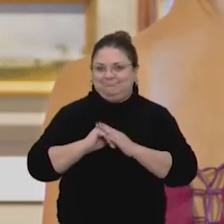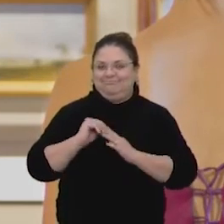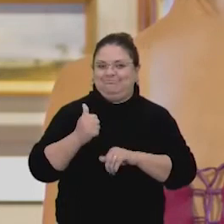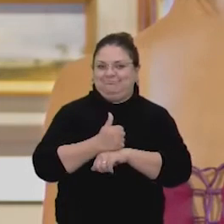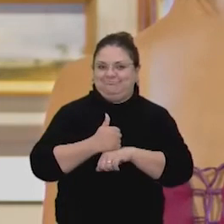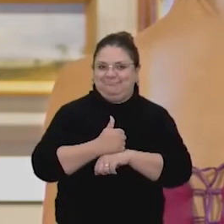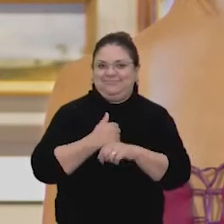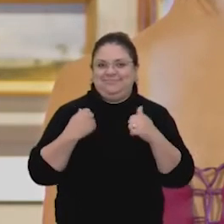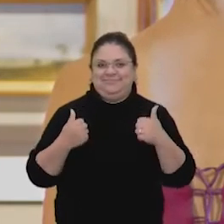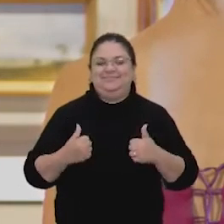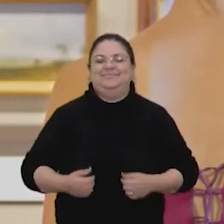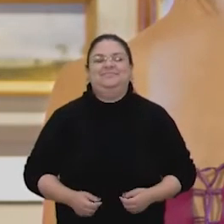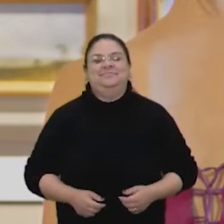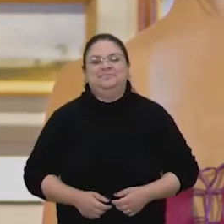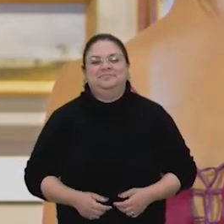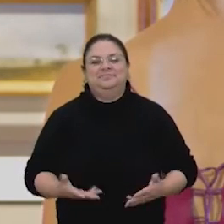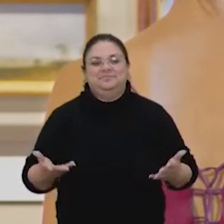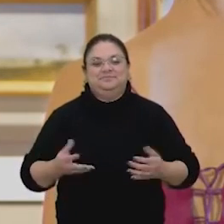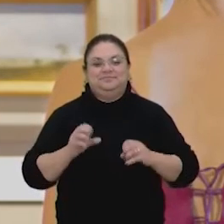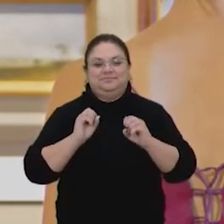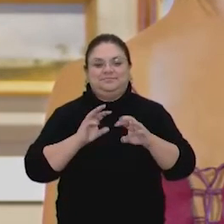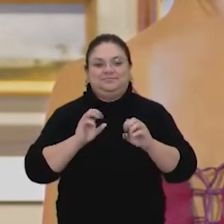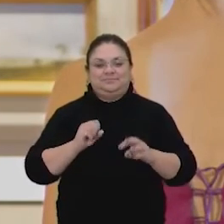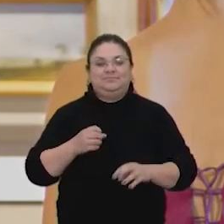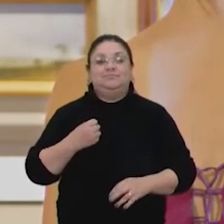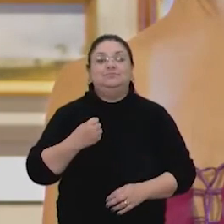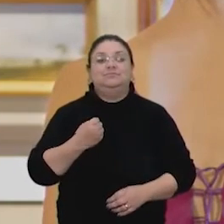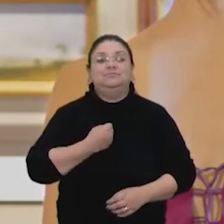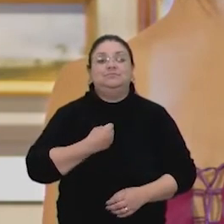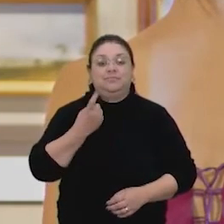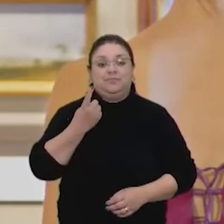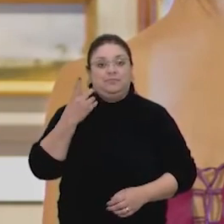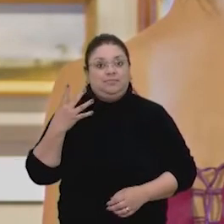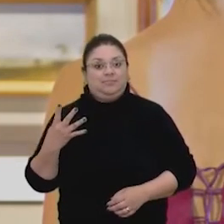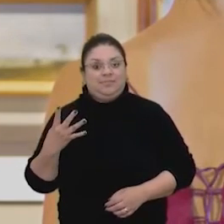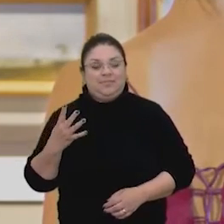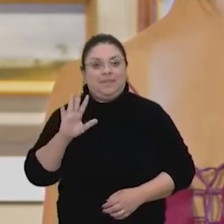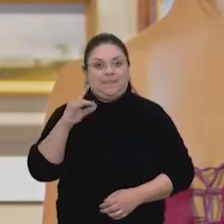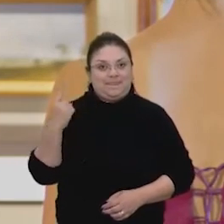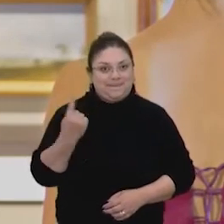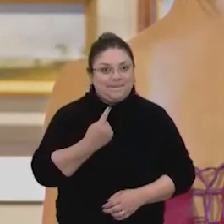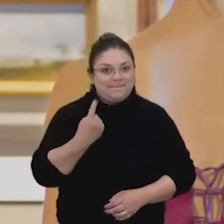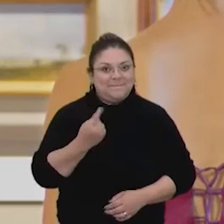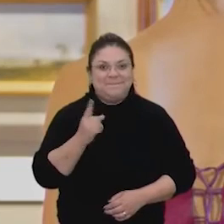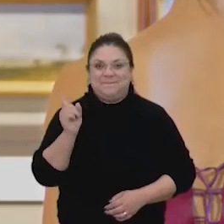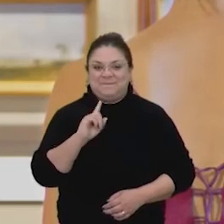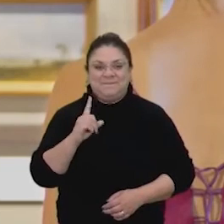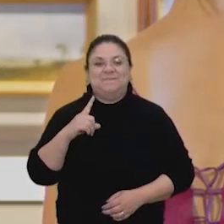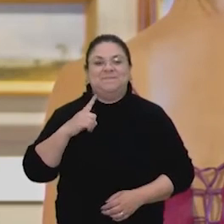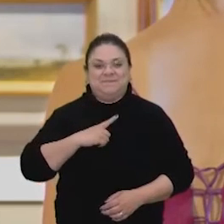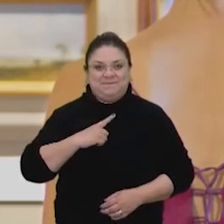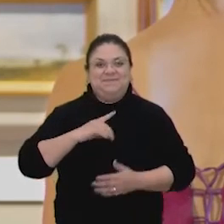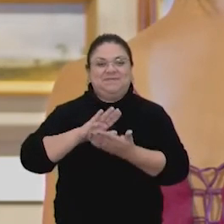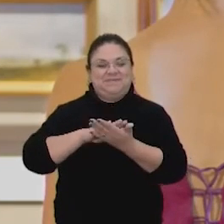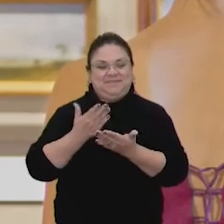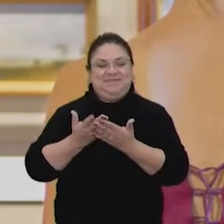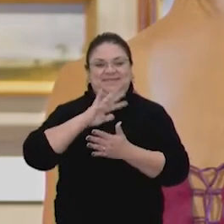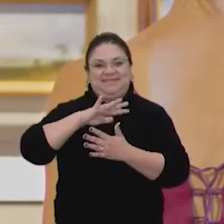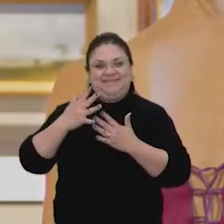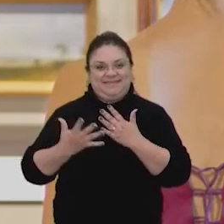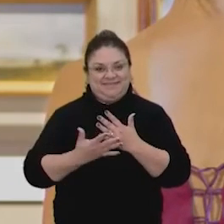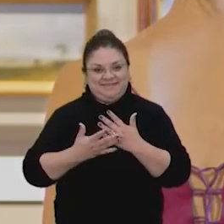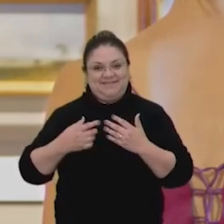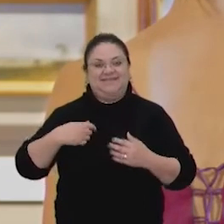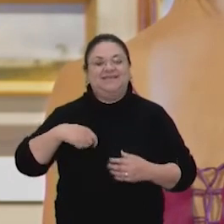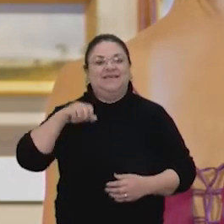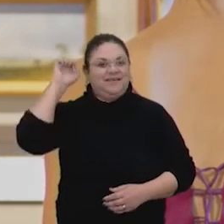de imagem. Bom, estamos na nossa aula de número 14, e não estou sozinha, estamos com os nossos queridos intérpretes de Libras,